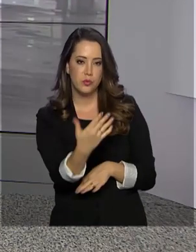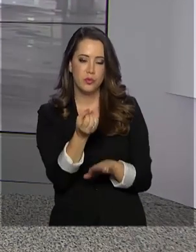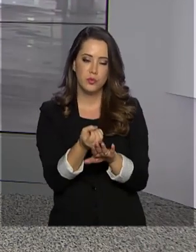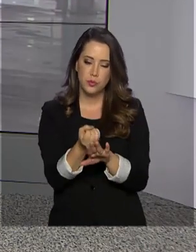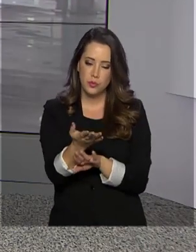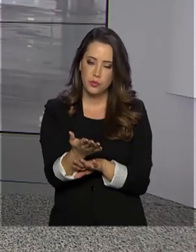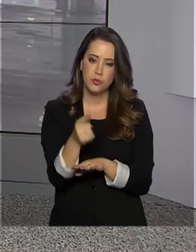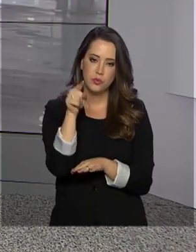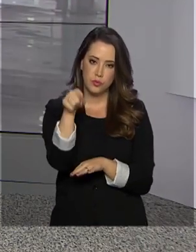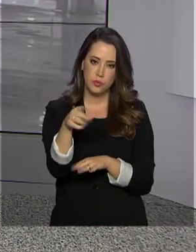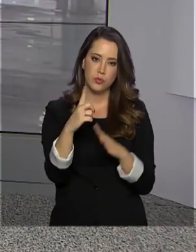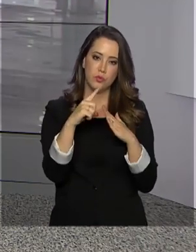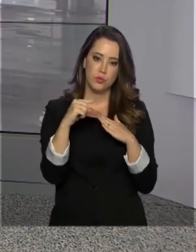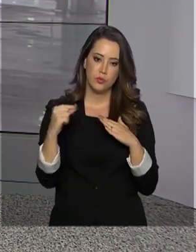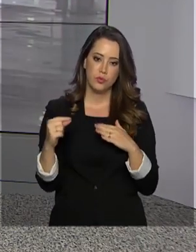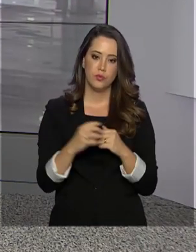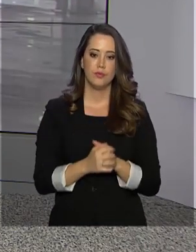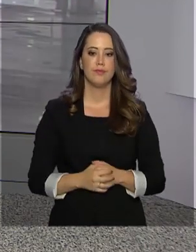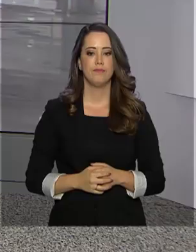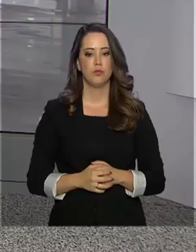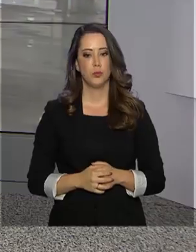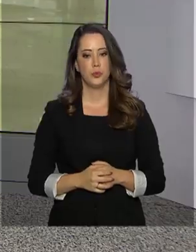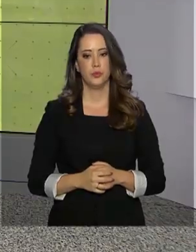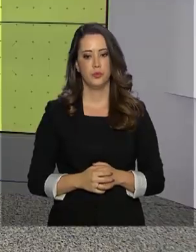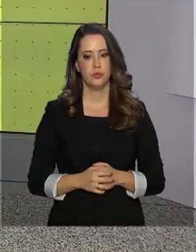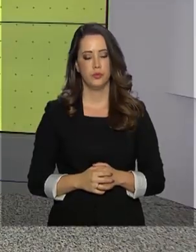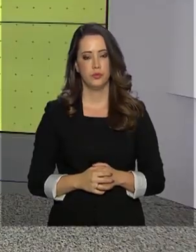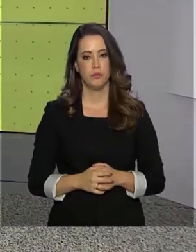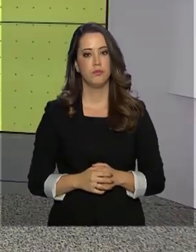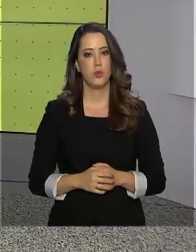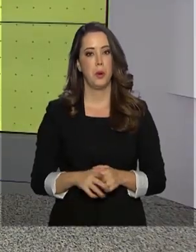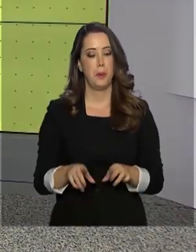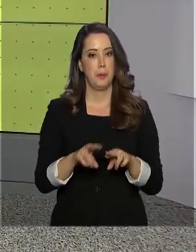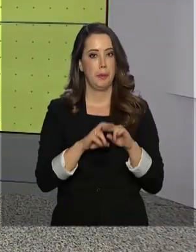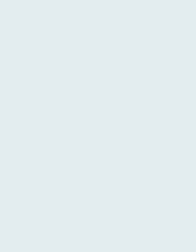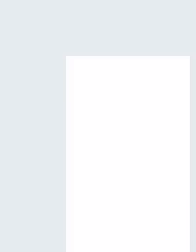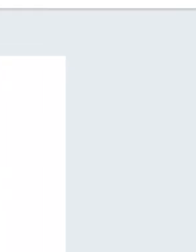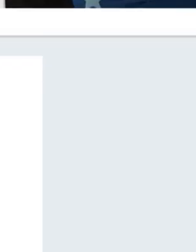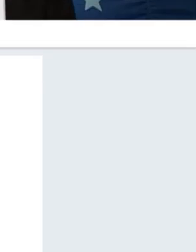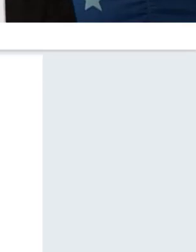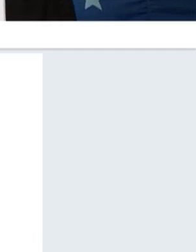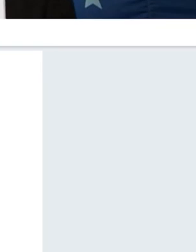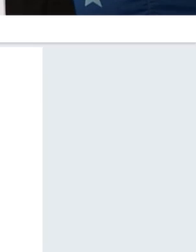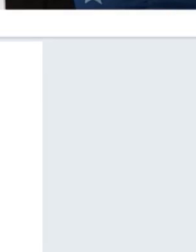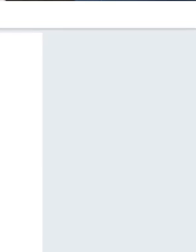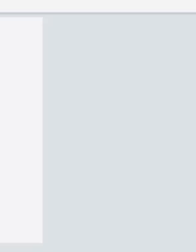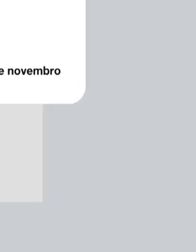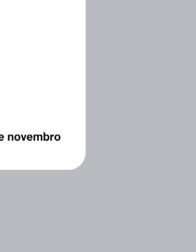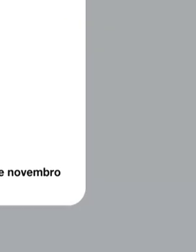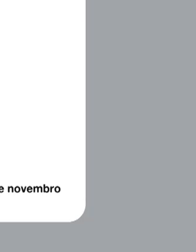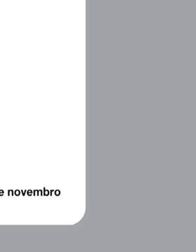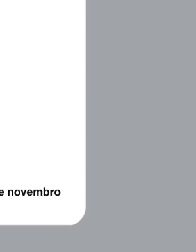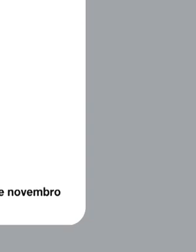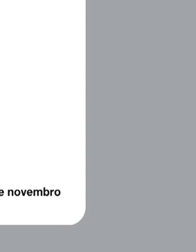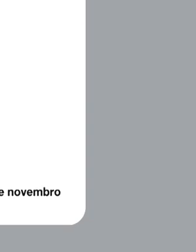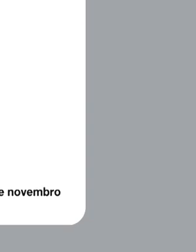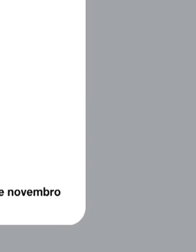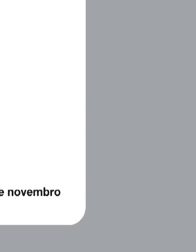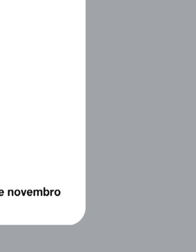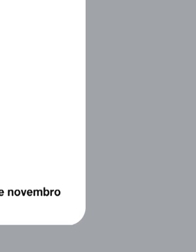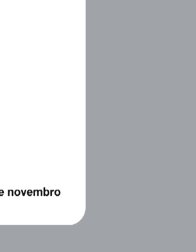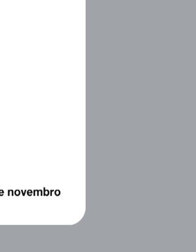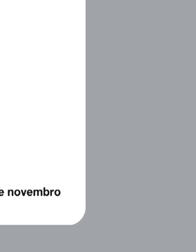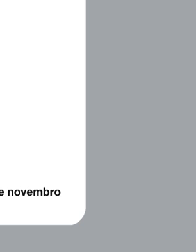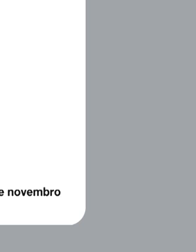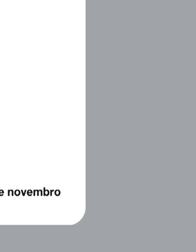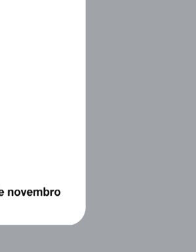informações aí direto do Palácio do Planalto. E pelas redes sociais, o presidente Jair Bolsonaro comemorou o sucesso da